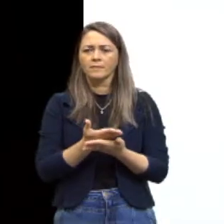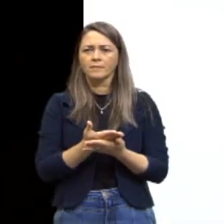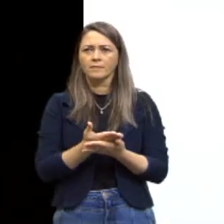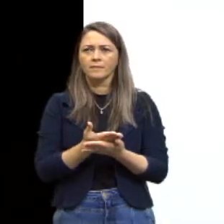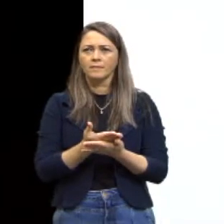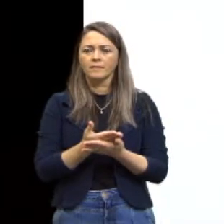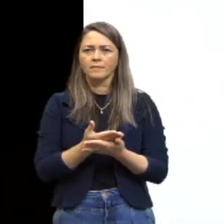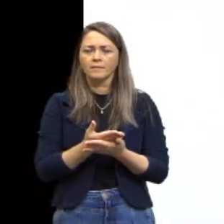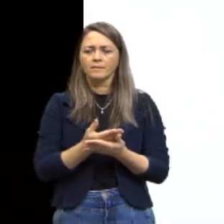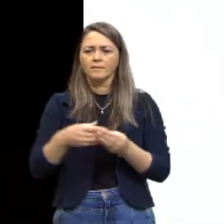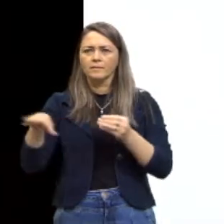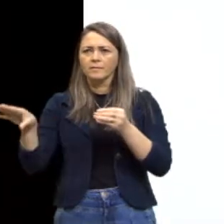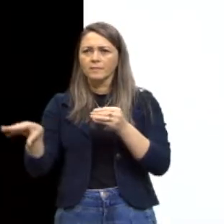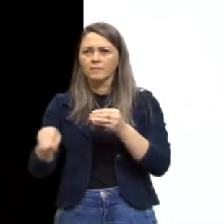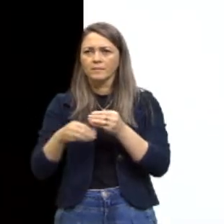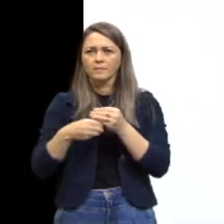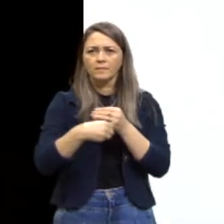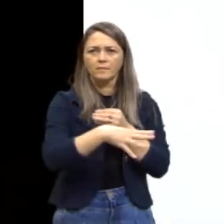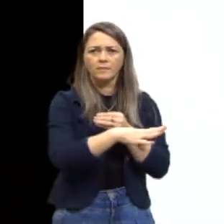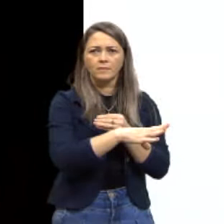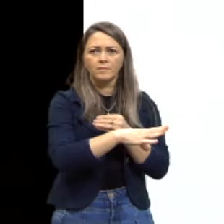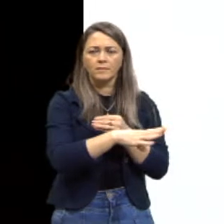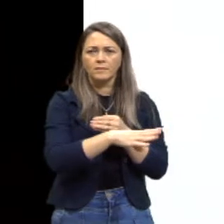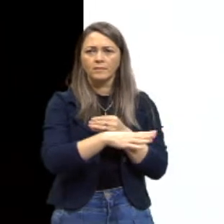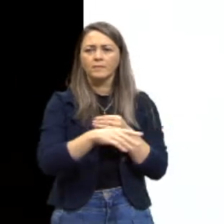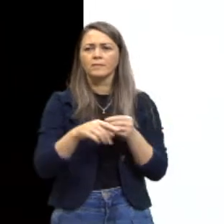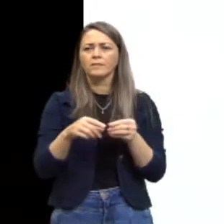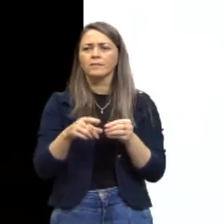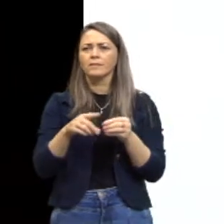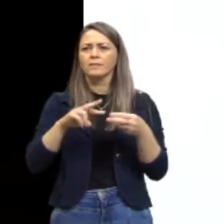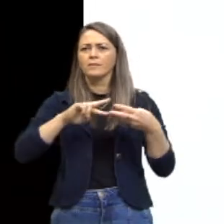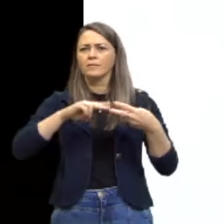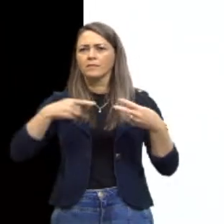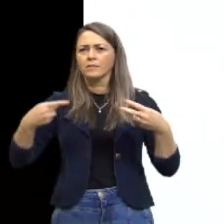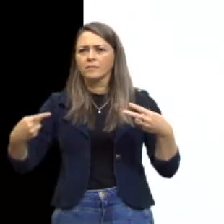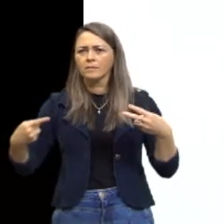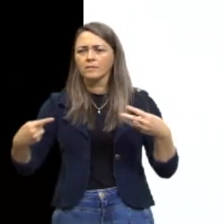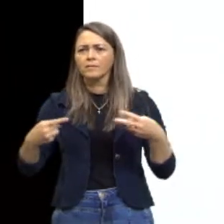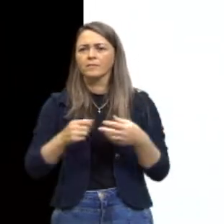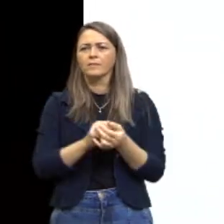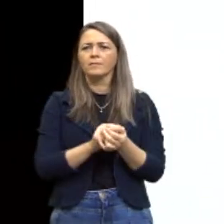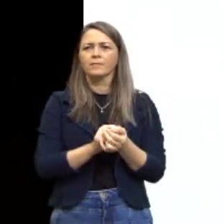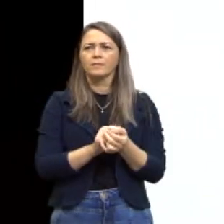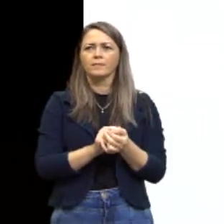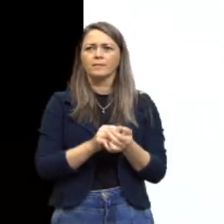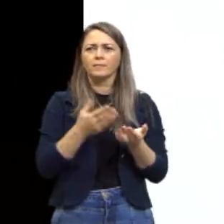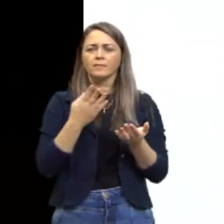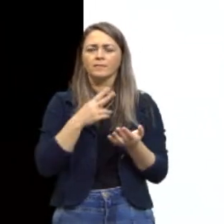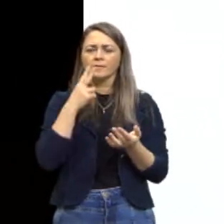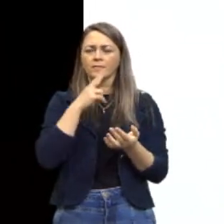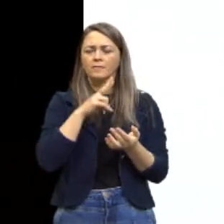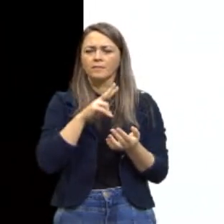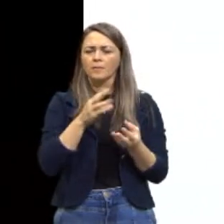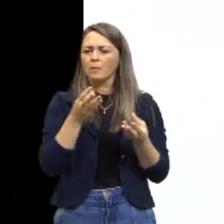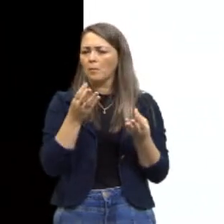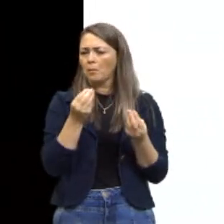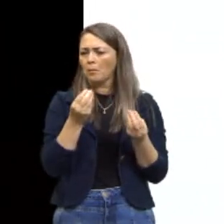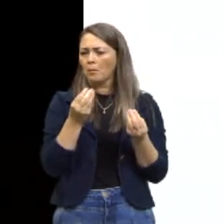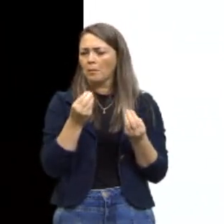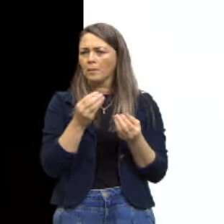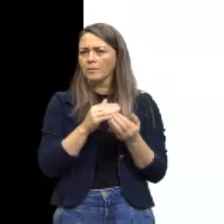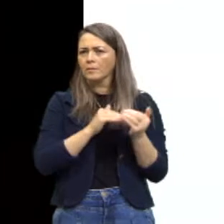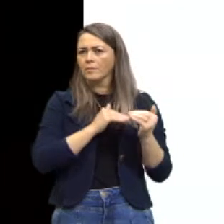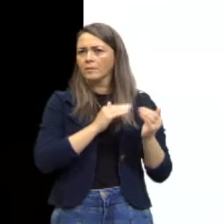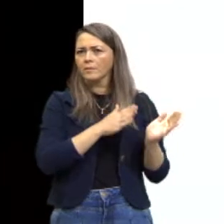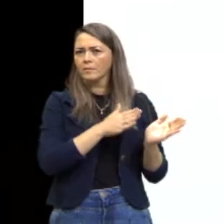transcrição do DNA, tá? Nós já citamos muito isso ao